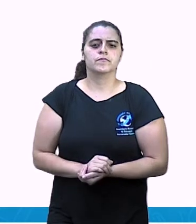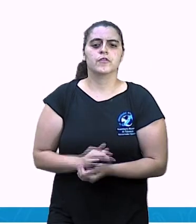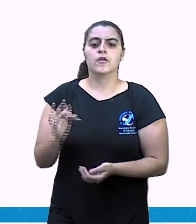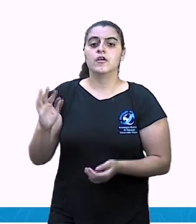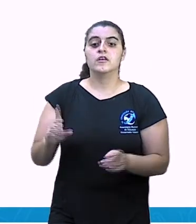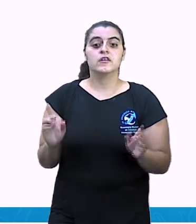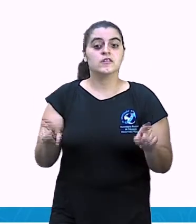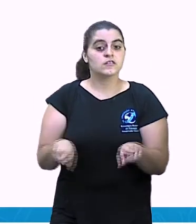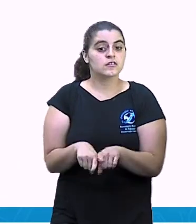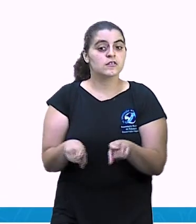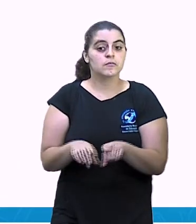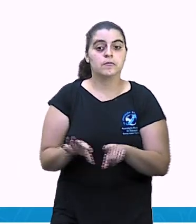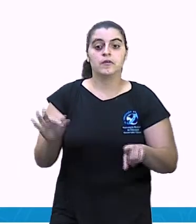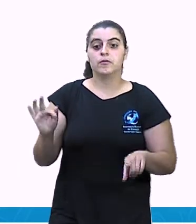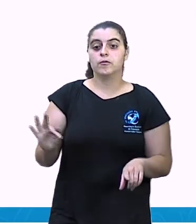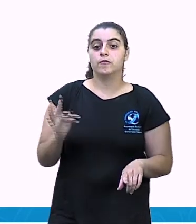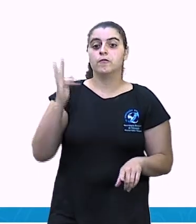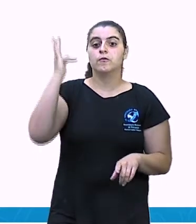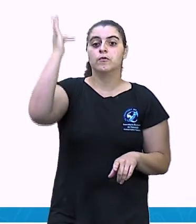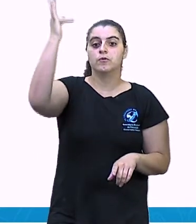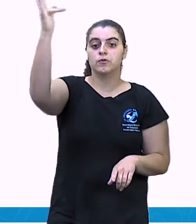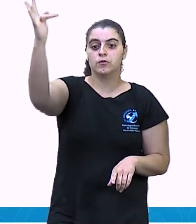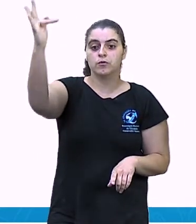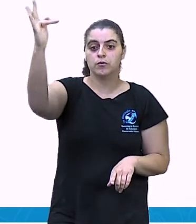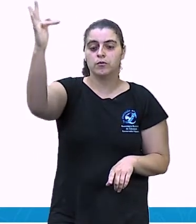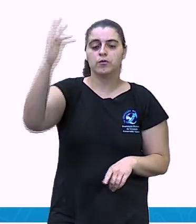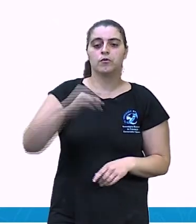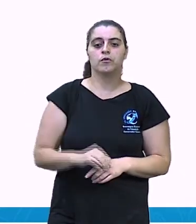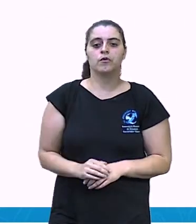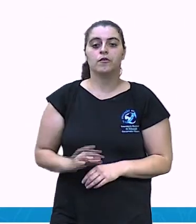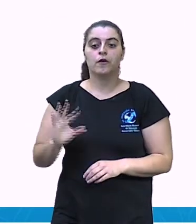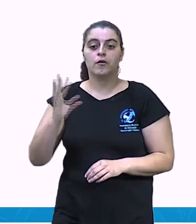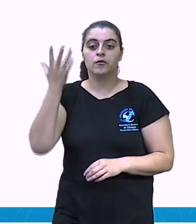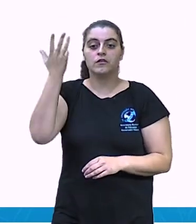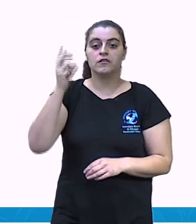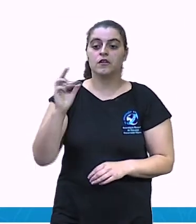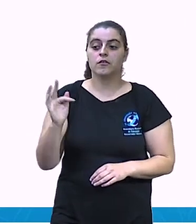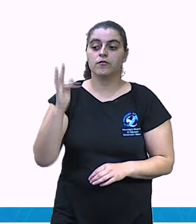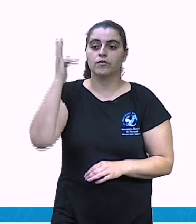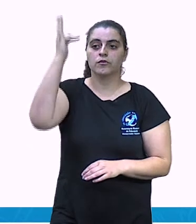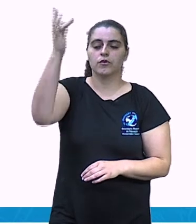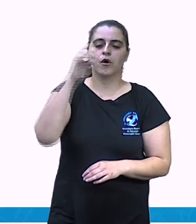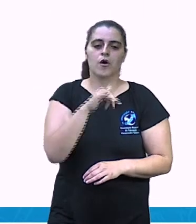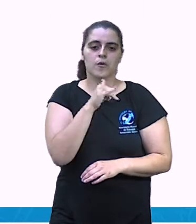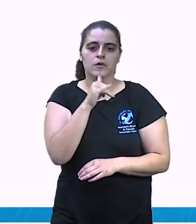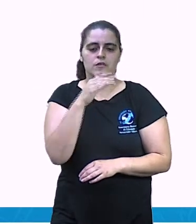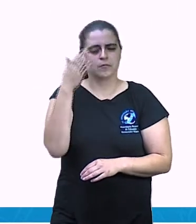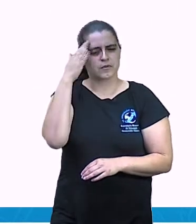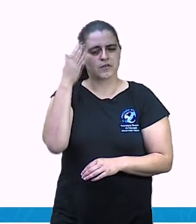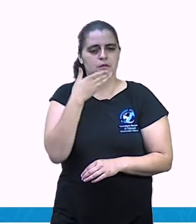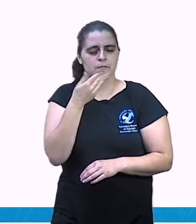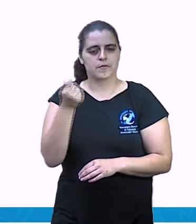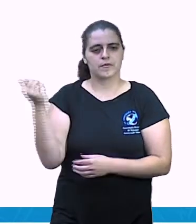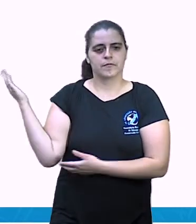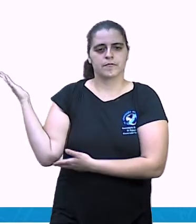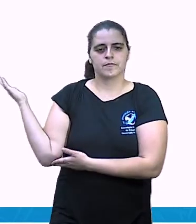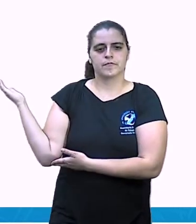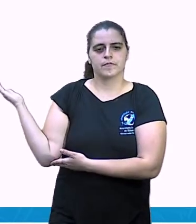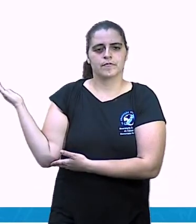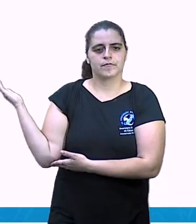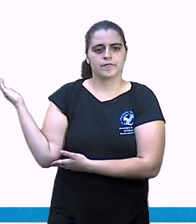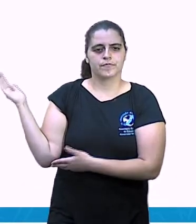E o futuro ainda vai acontecer. Veja os exemplos, ó. No presente,